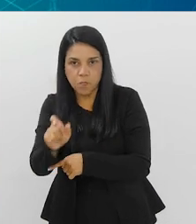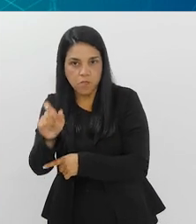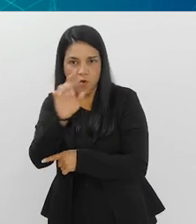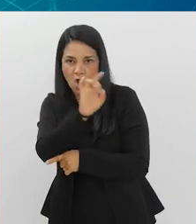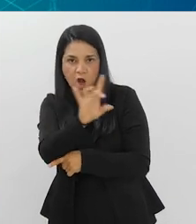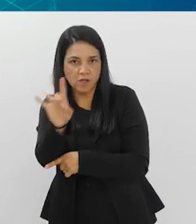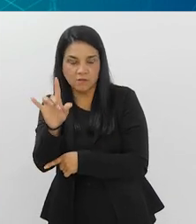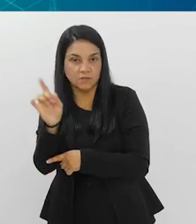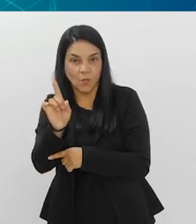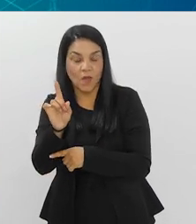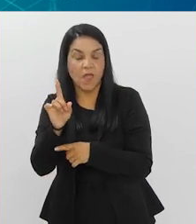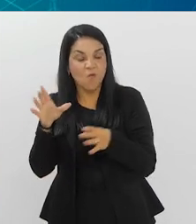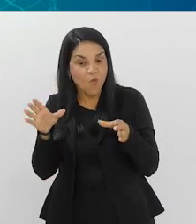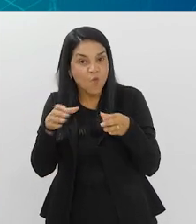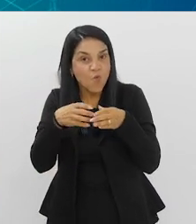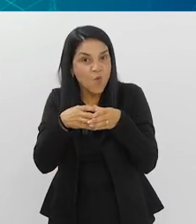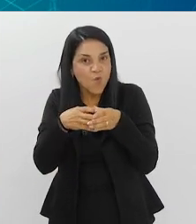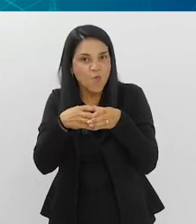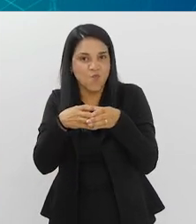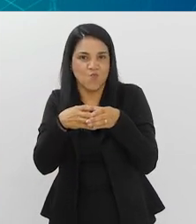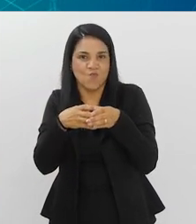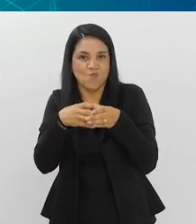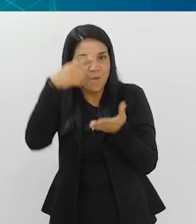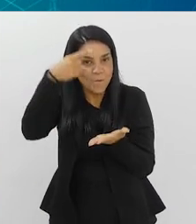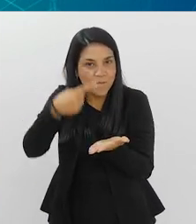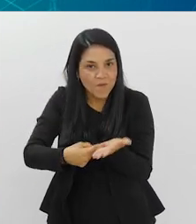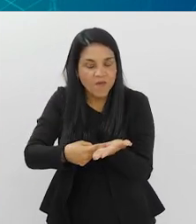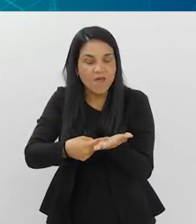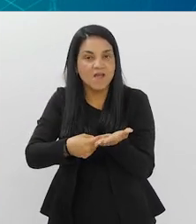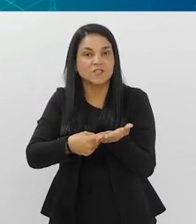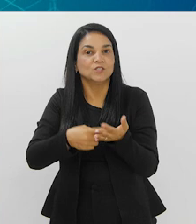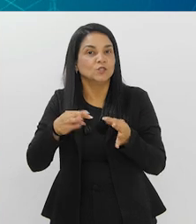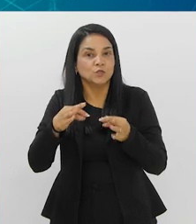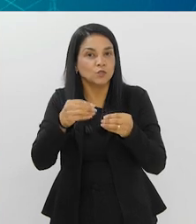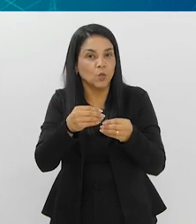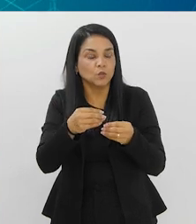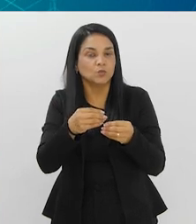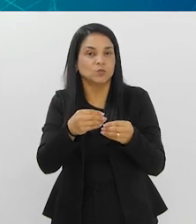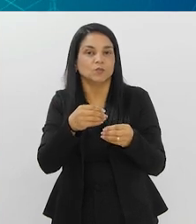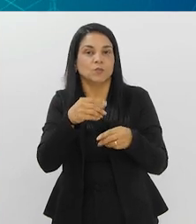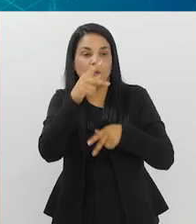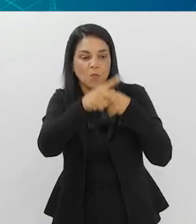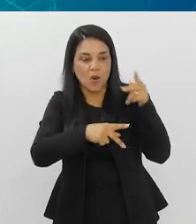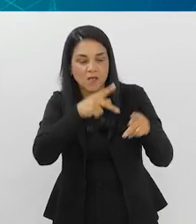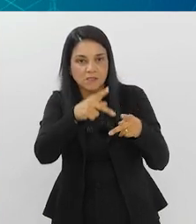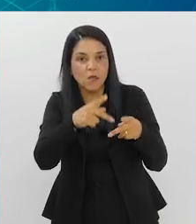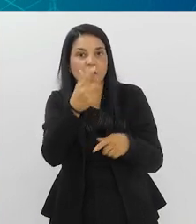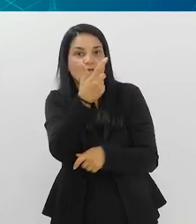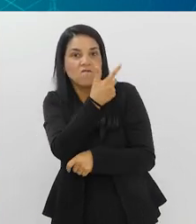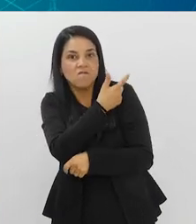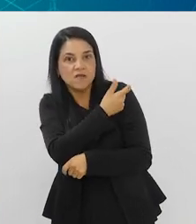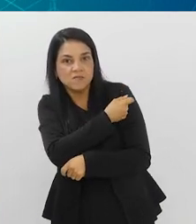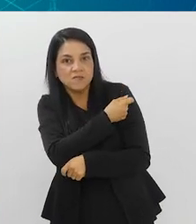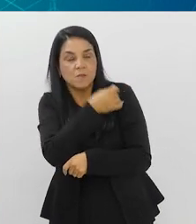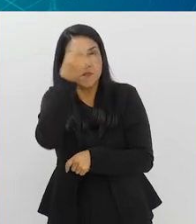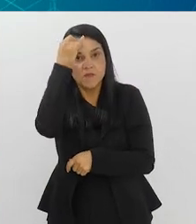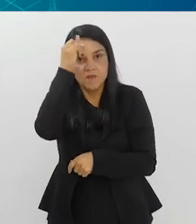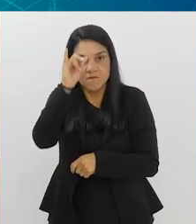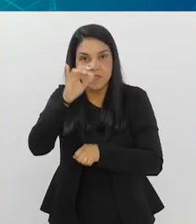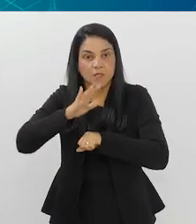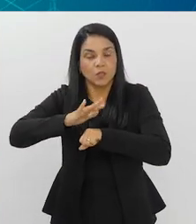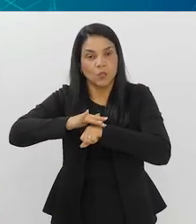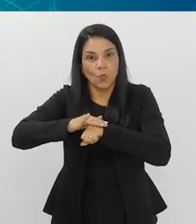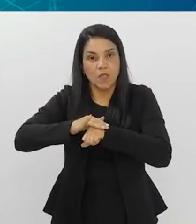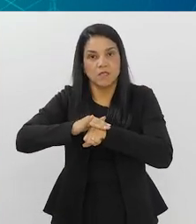antes de tudo, ela é um pacto coletivo em que todos os amiguinhos seguram uma mãozinha e da outra, todo mundo se vacina para que a gente